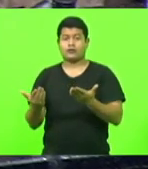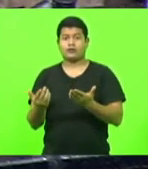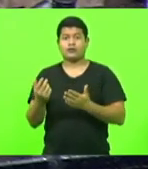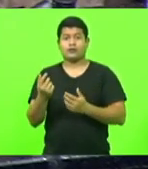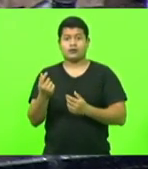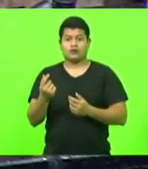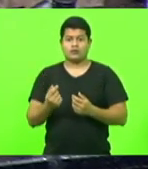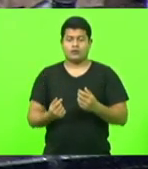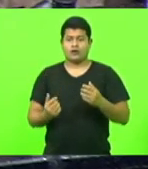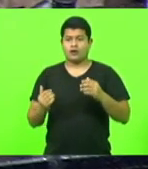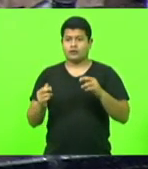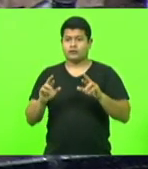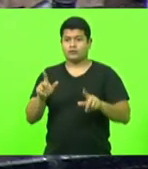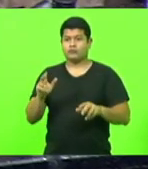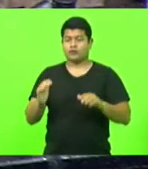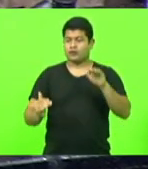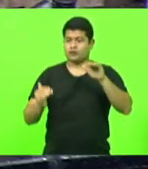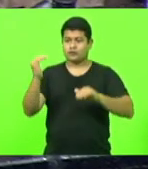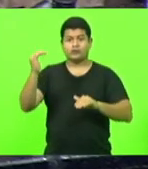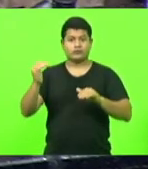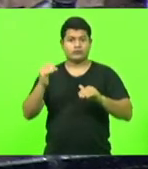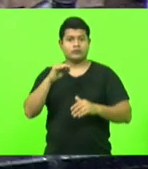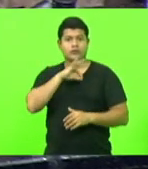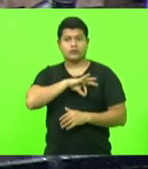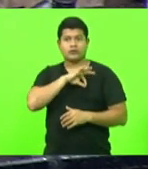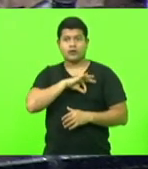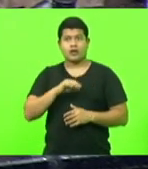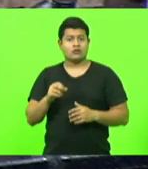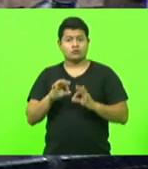carreiras, está tudo aqui, é só quem que lê.